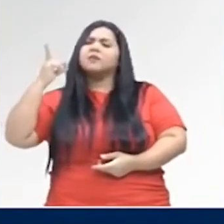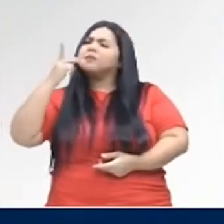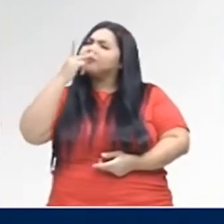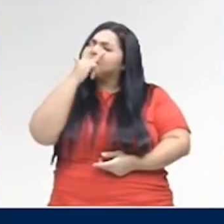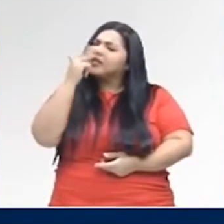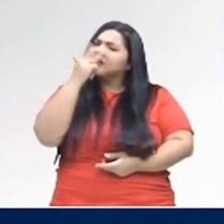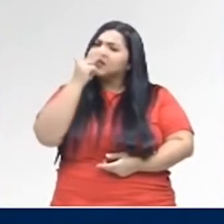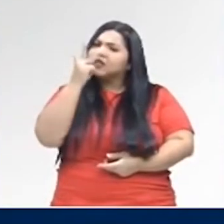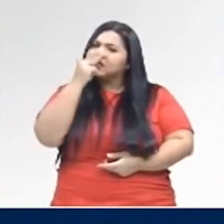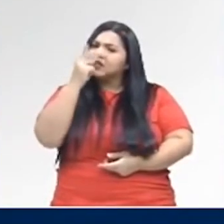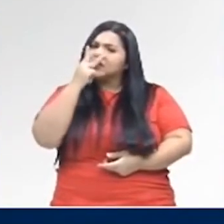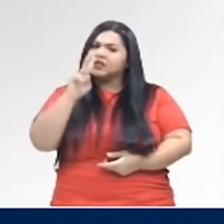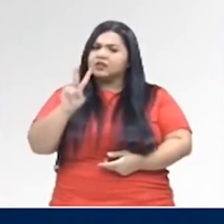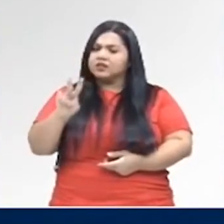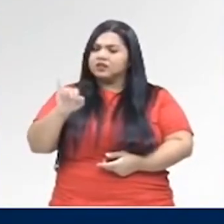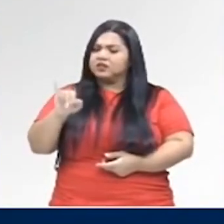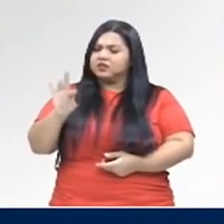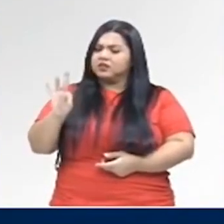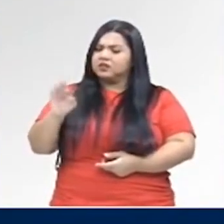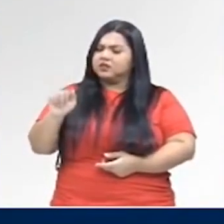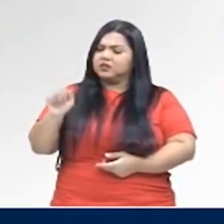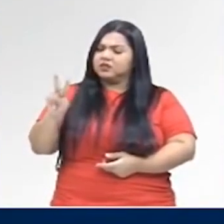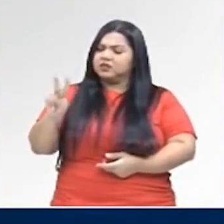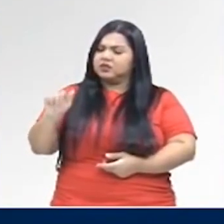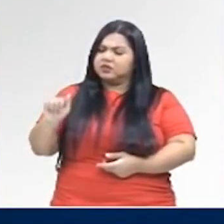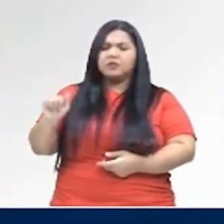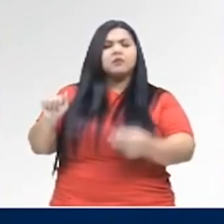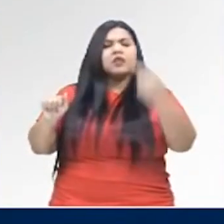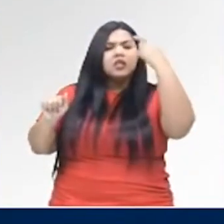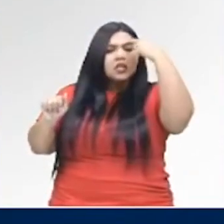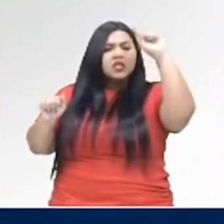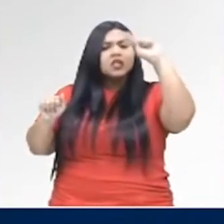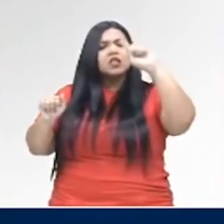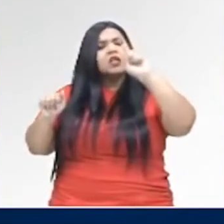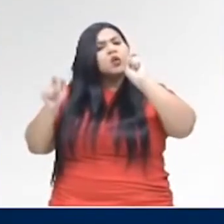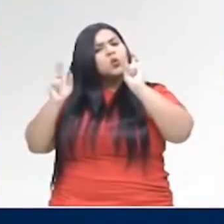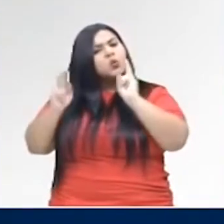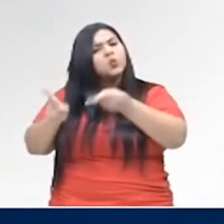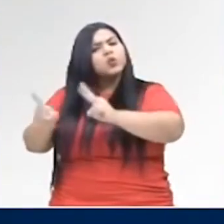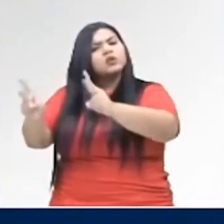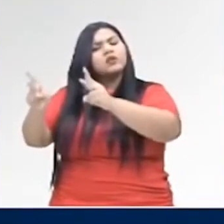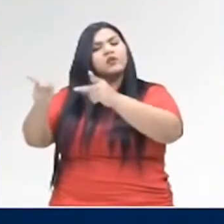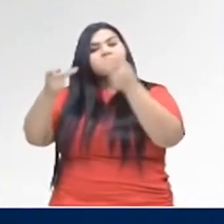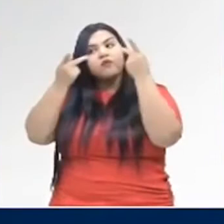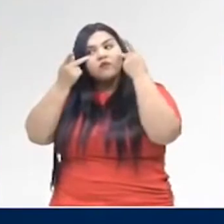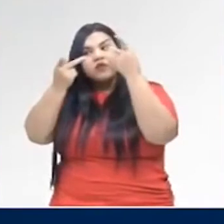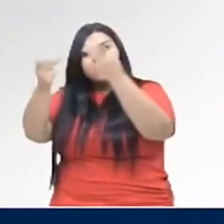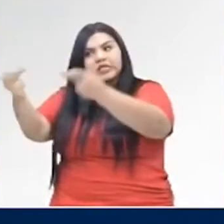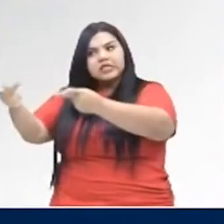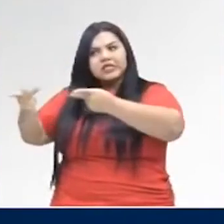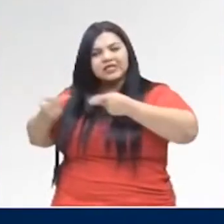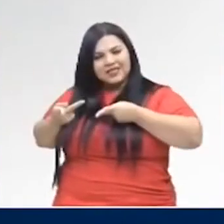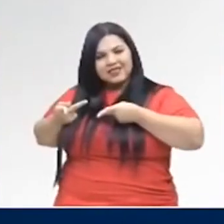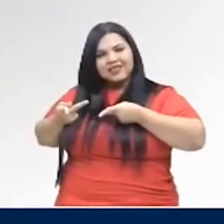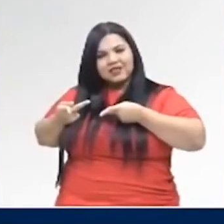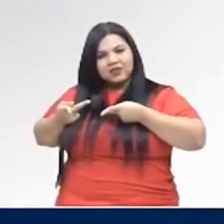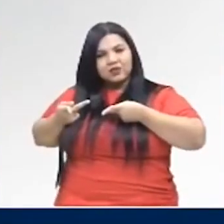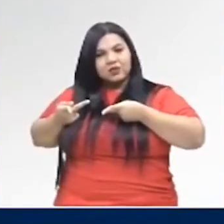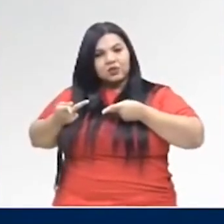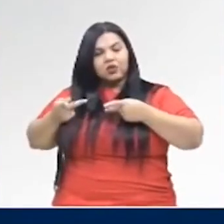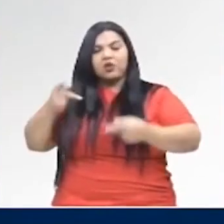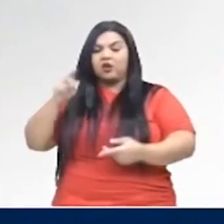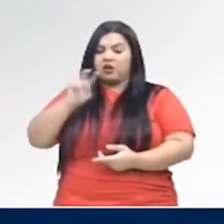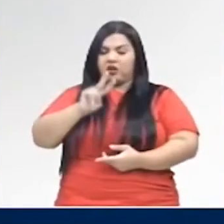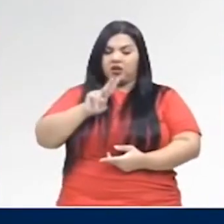Parece a ação foi realizada, está no passado, mas dá a ideia de que ela está continuando, certo? Visitava. Agora, se eu disser assim, ele me visitou